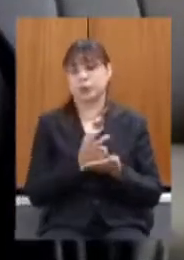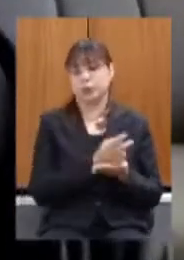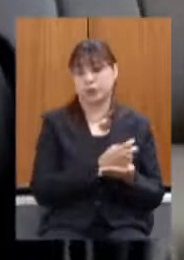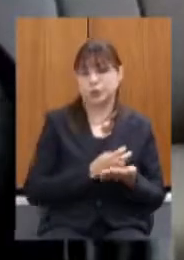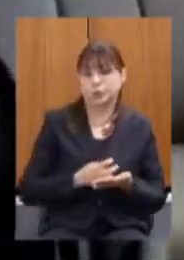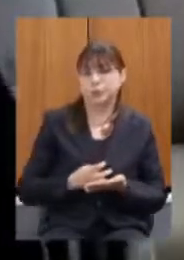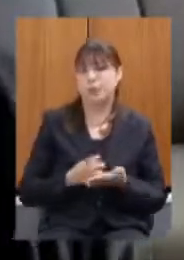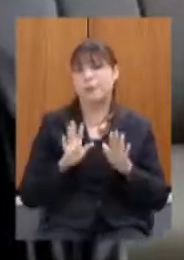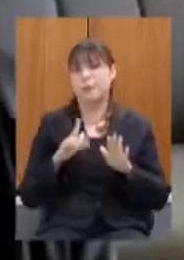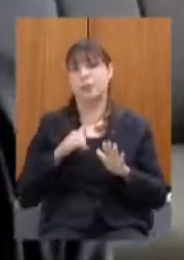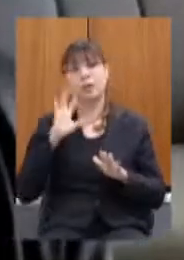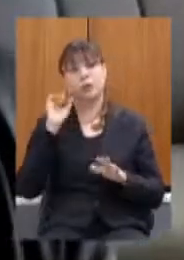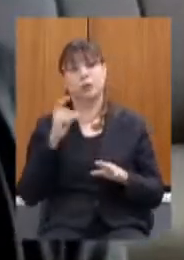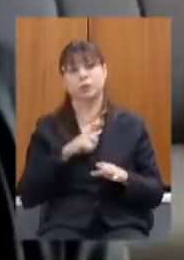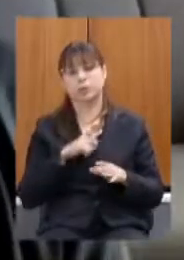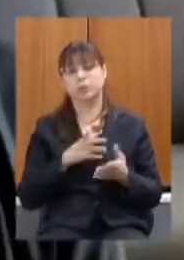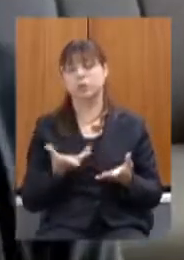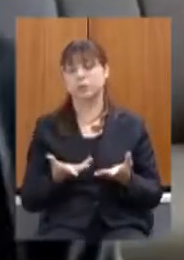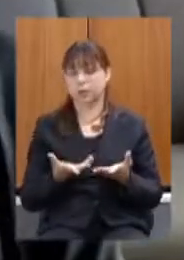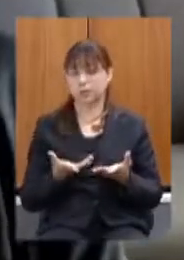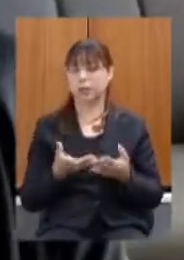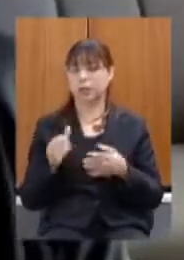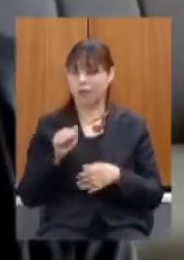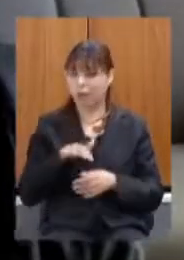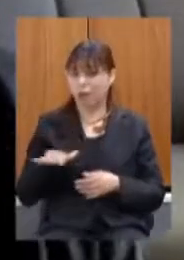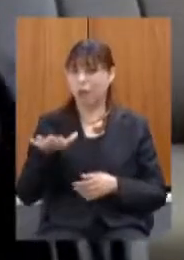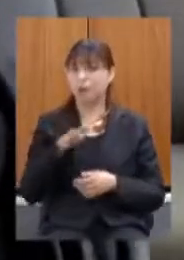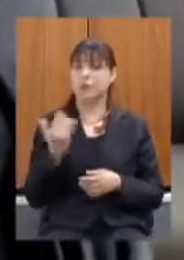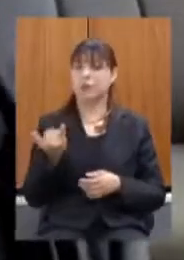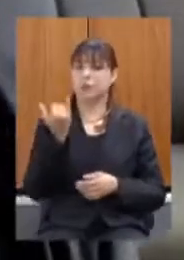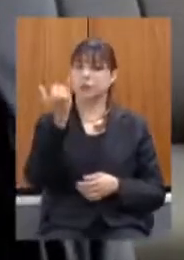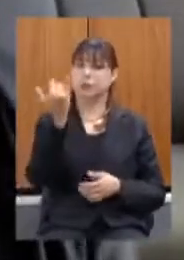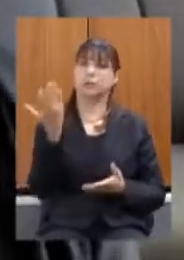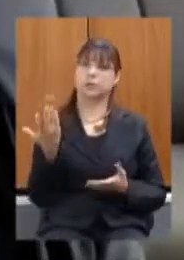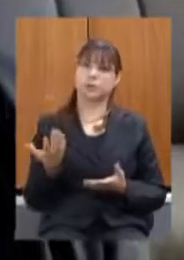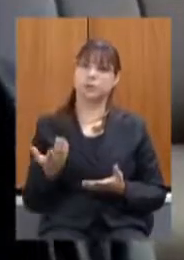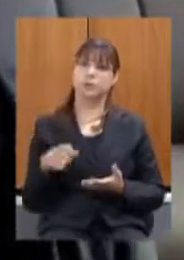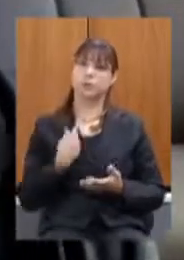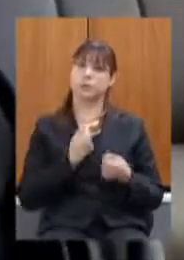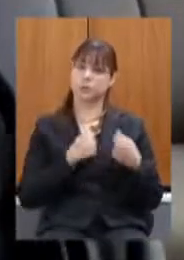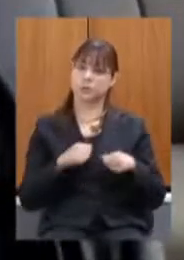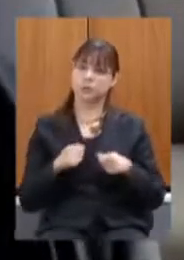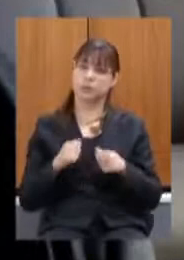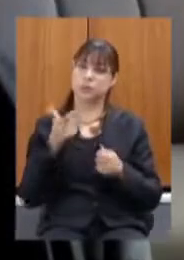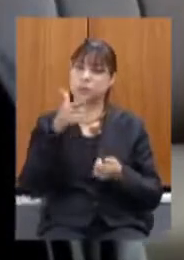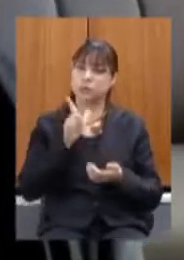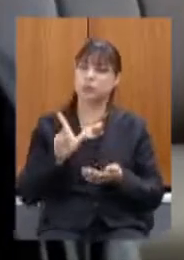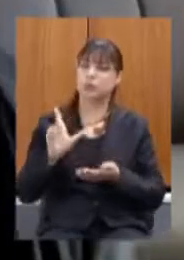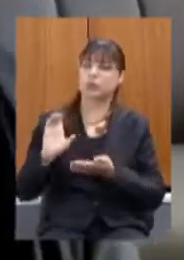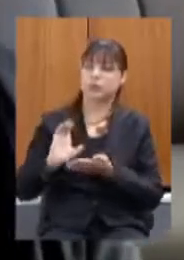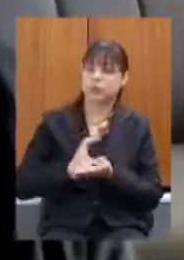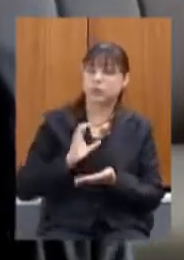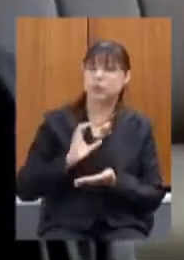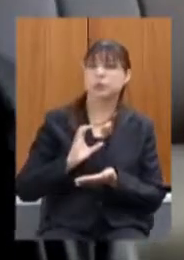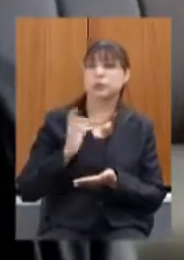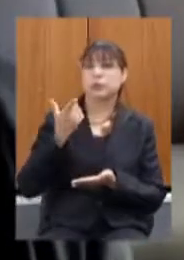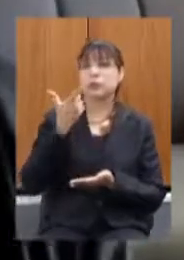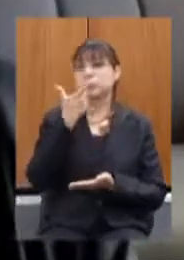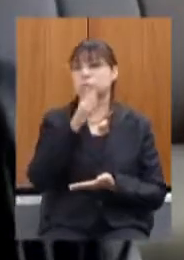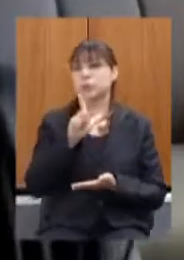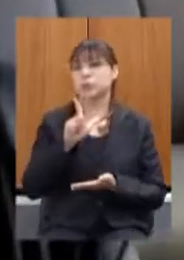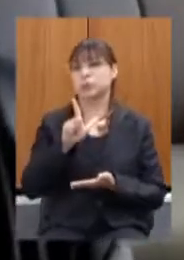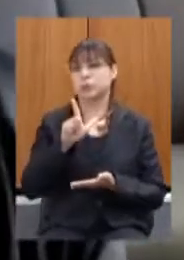nicho saudável de tributação acho que nós devemos destravar o investimento para gerar receitas novas saudáveis mas é uma